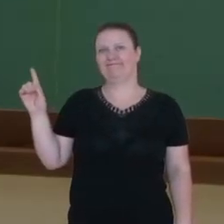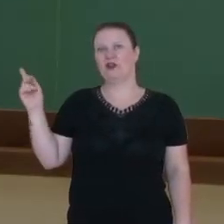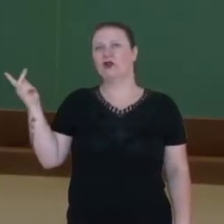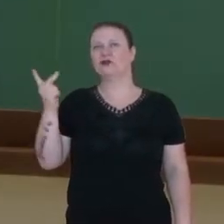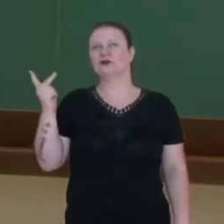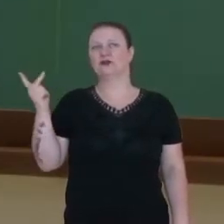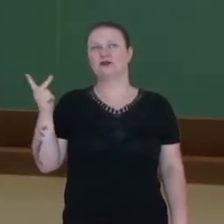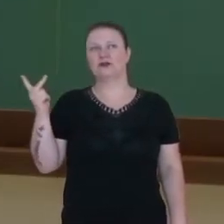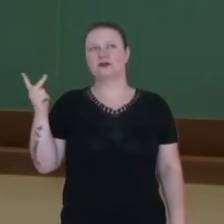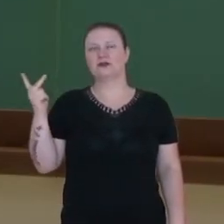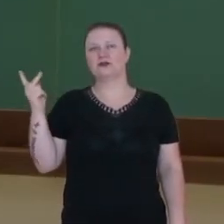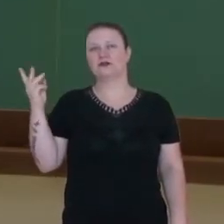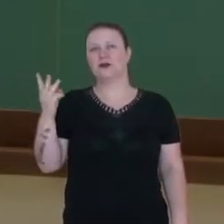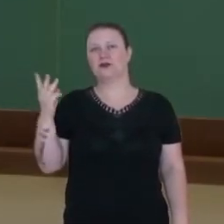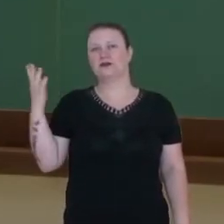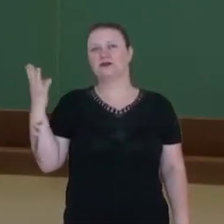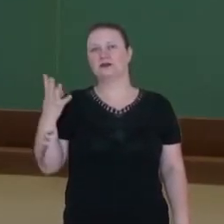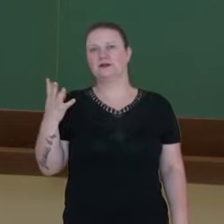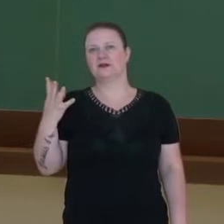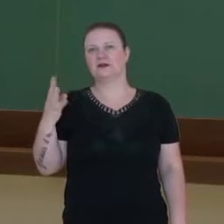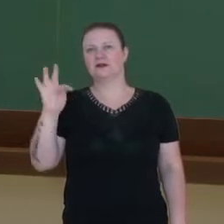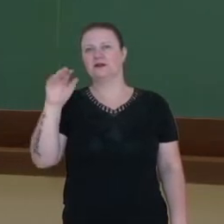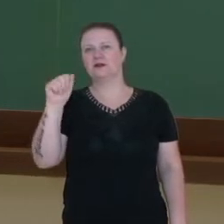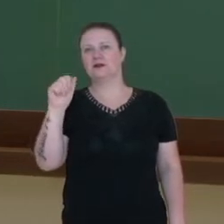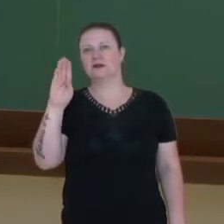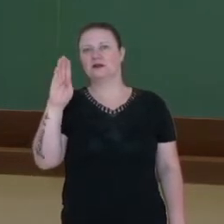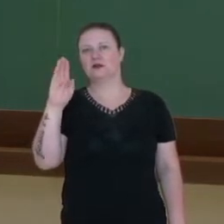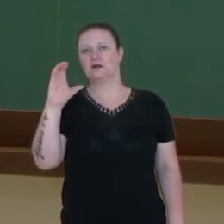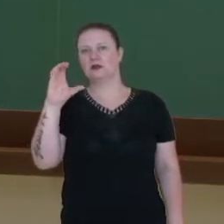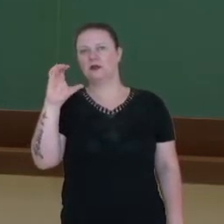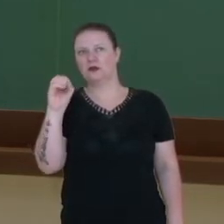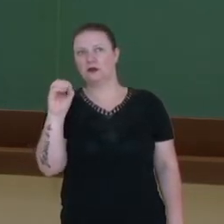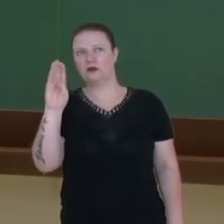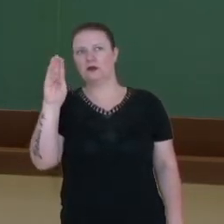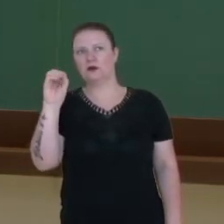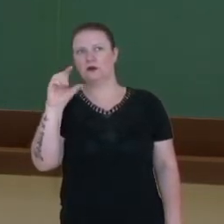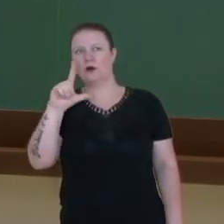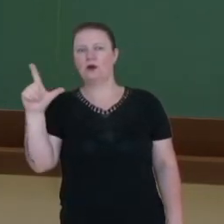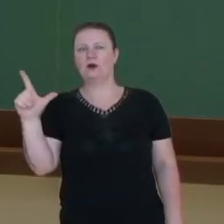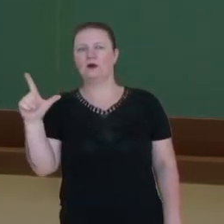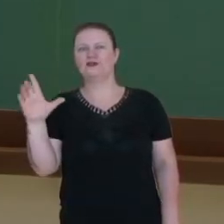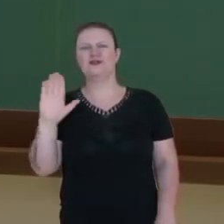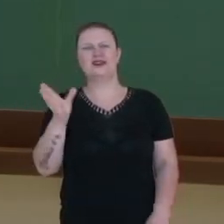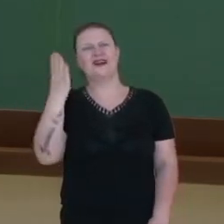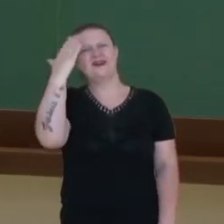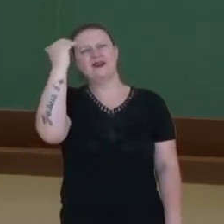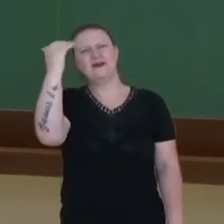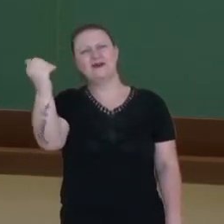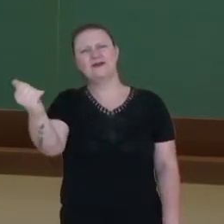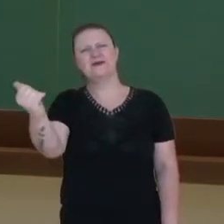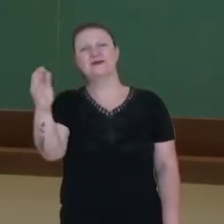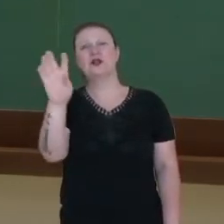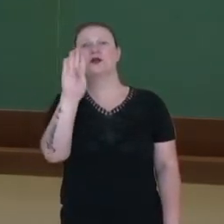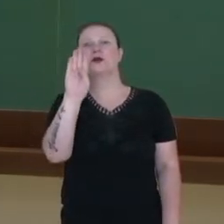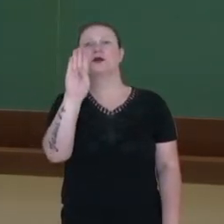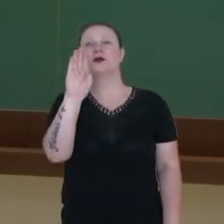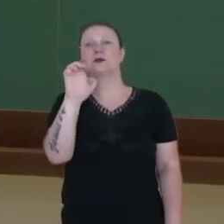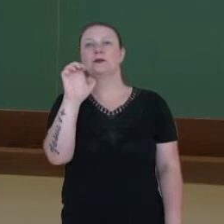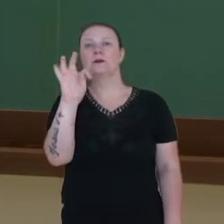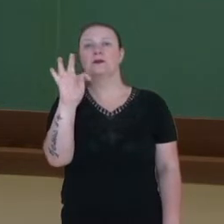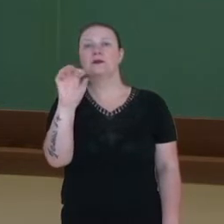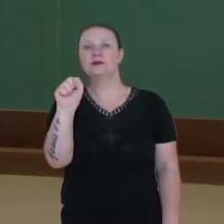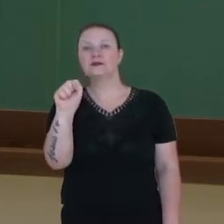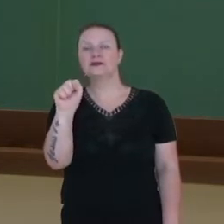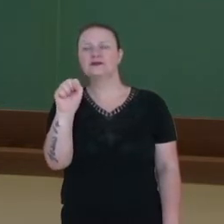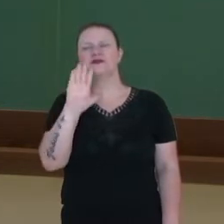cricket, softball e o taco ball, que é aqui na imagem, né? O nosso famoso jogo de Betis. Falamos em